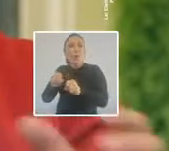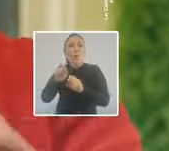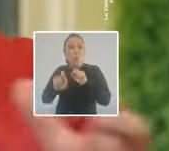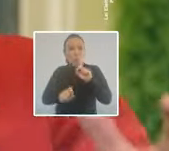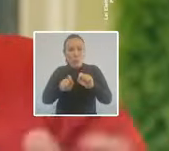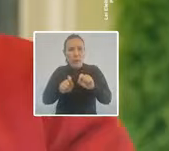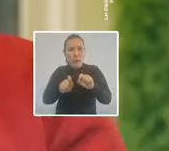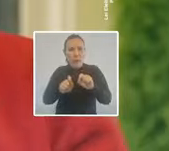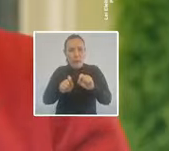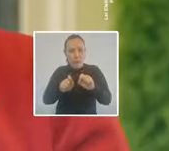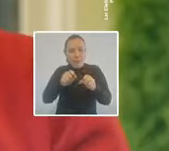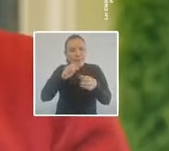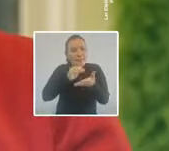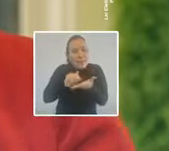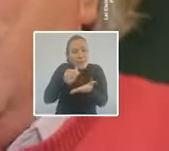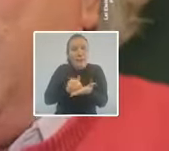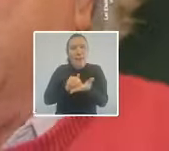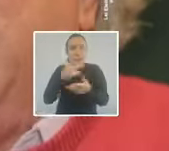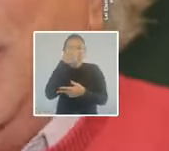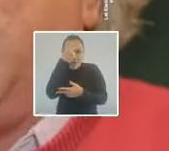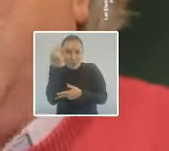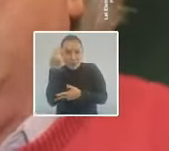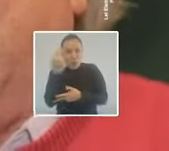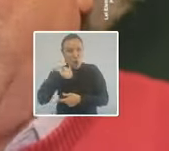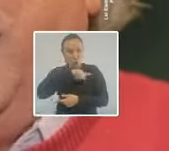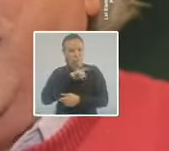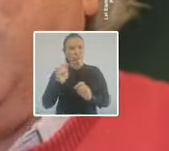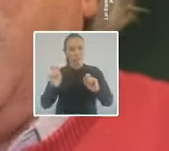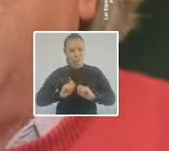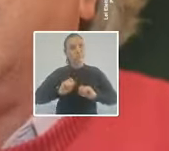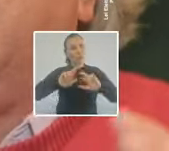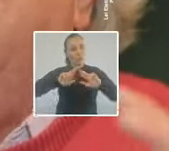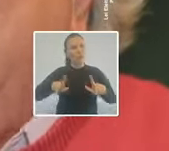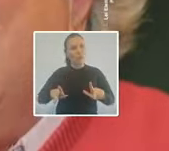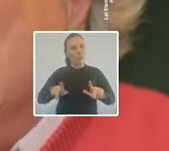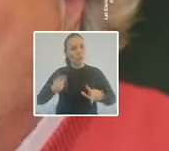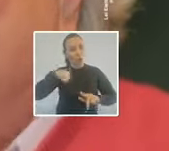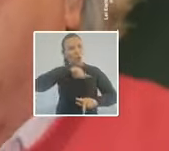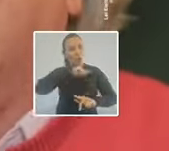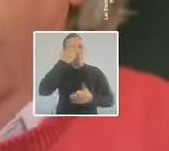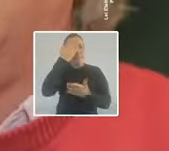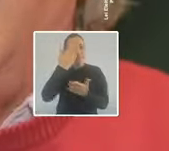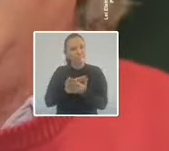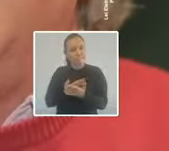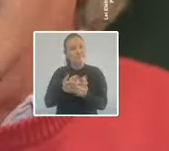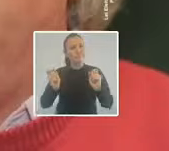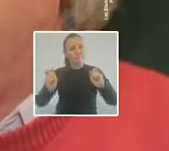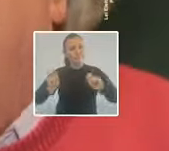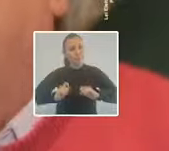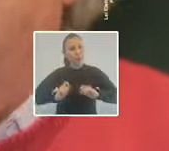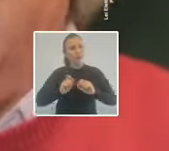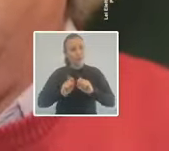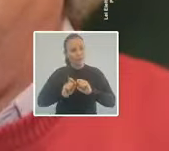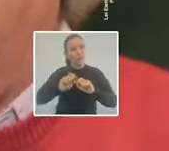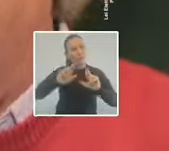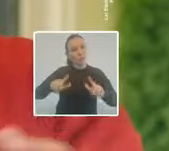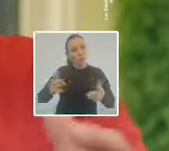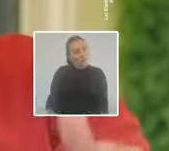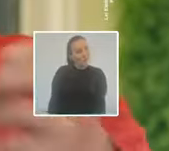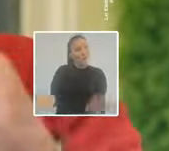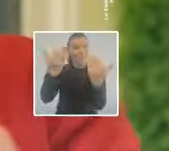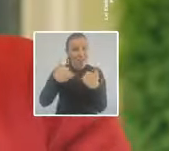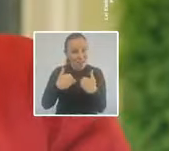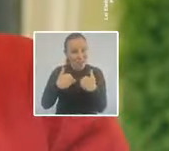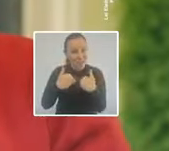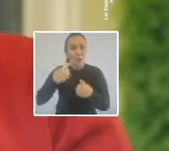secretarias e cargos em comissão. Nós podemos fazer diferente. Nós precisamos acreditar que é possível fazer diferente.